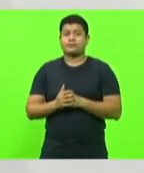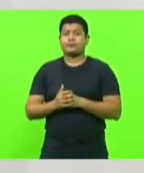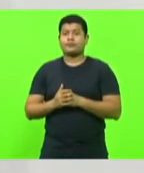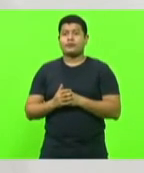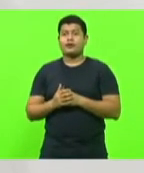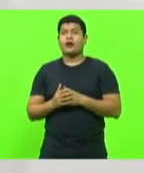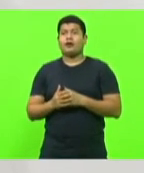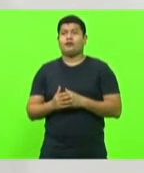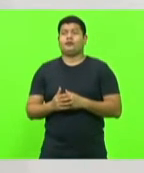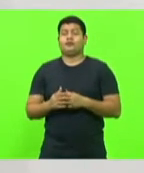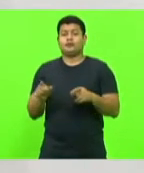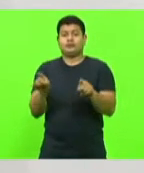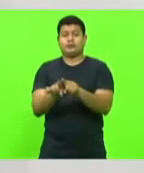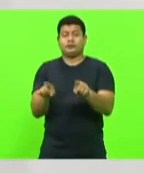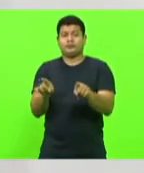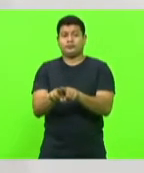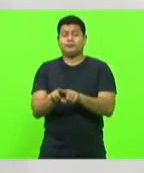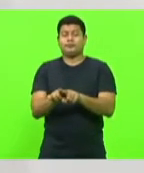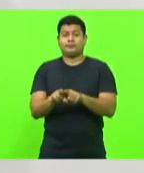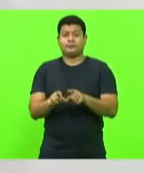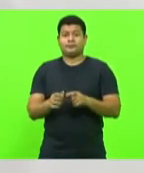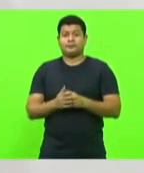também é alta.